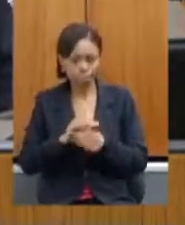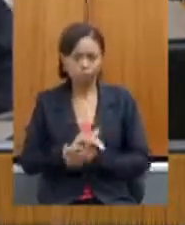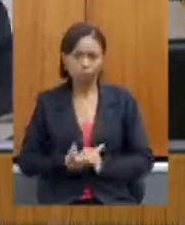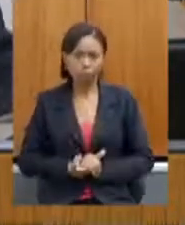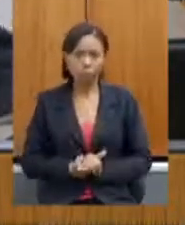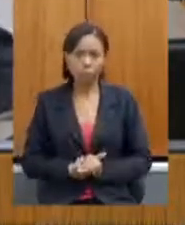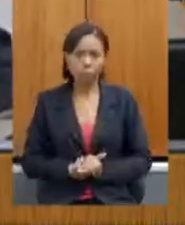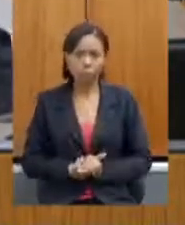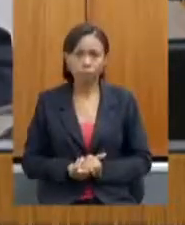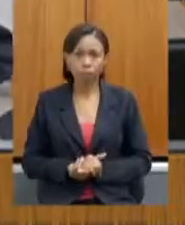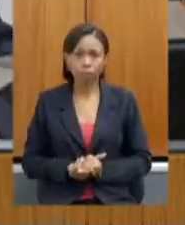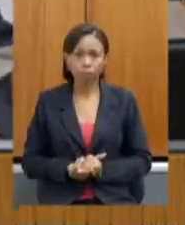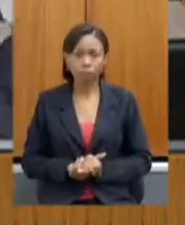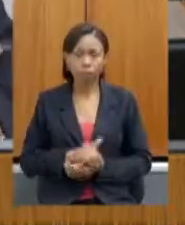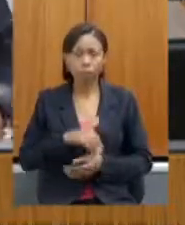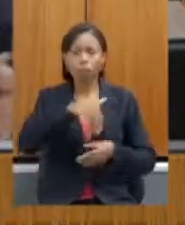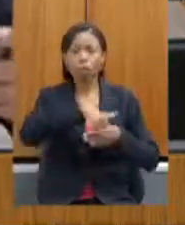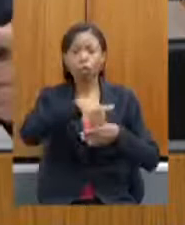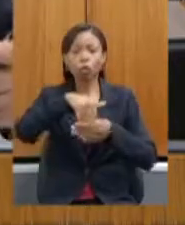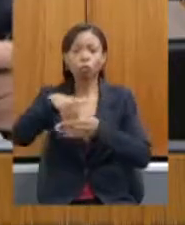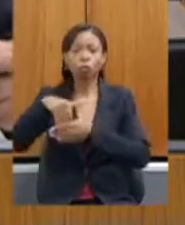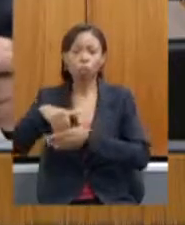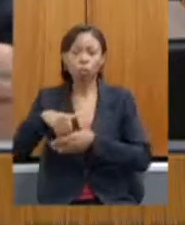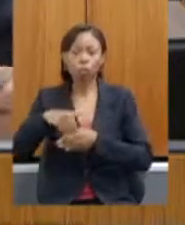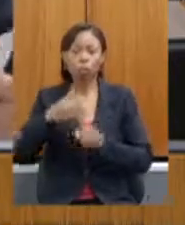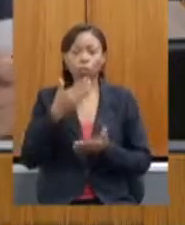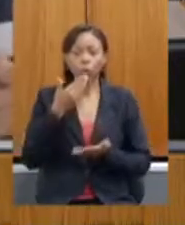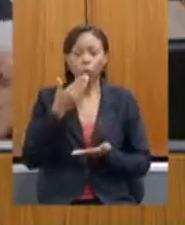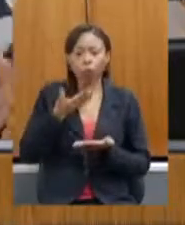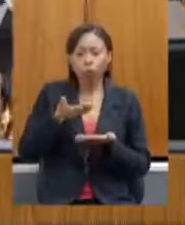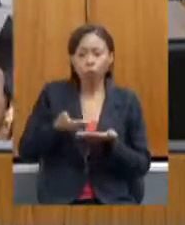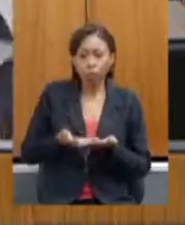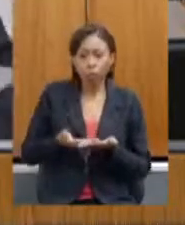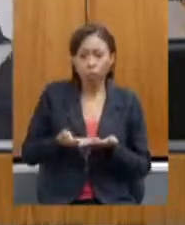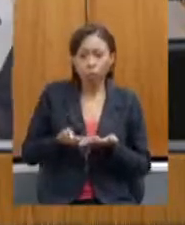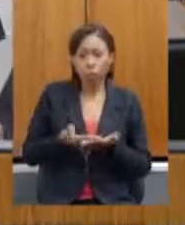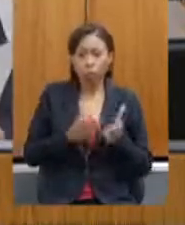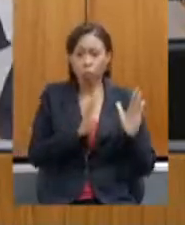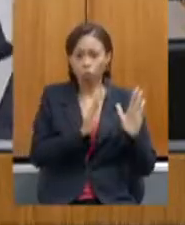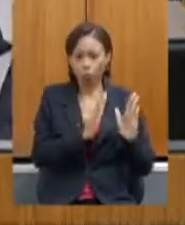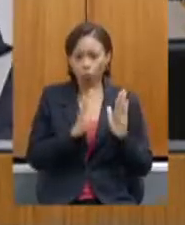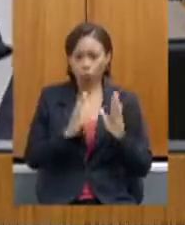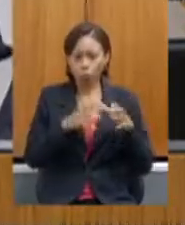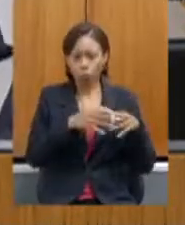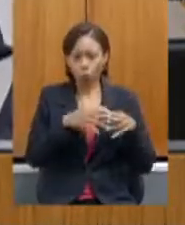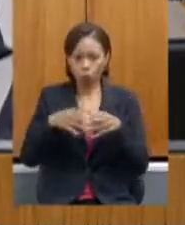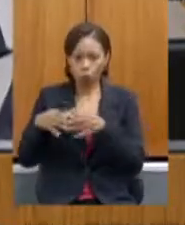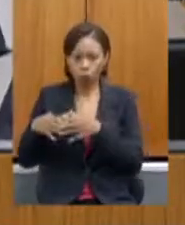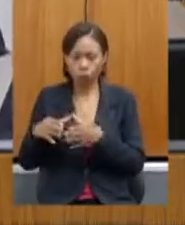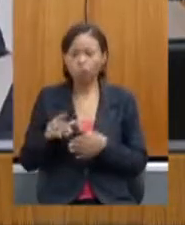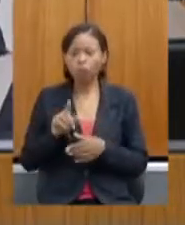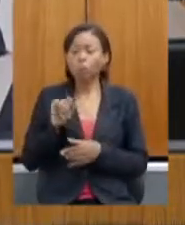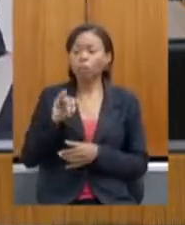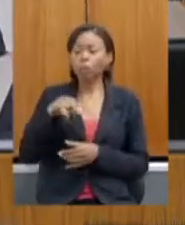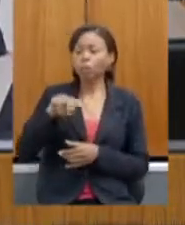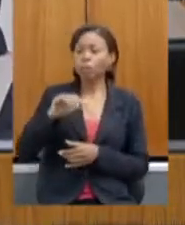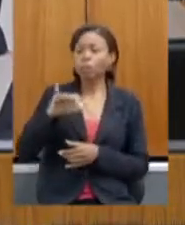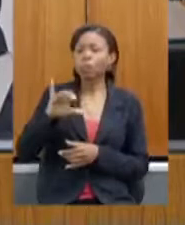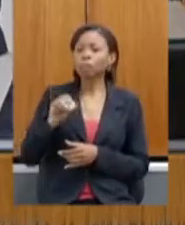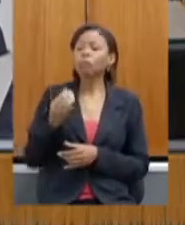em votação os requerimentos em bloco como vota deputado Inácio Franco